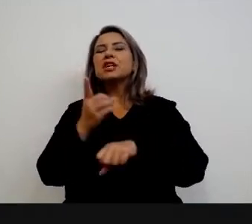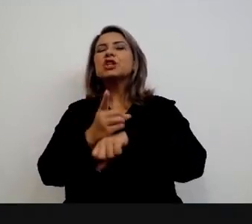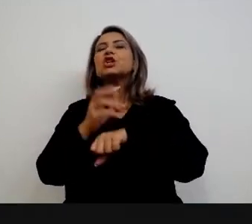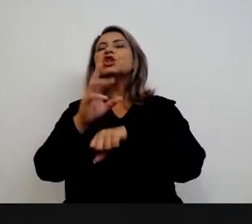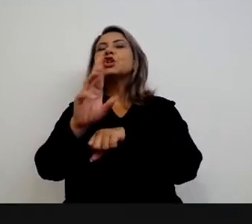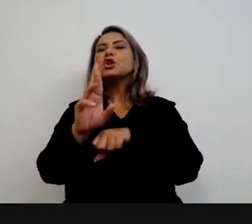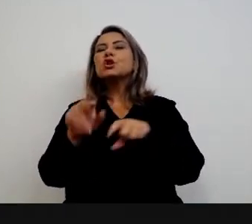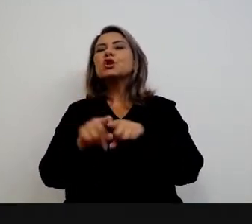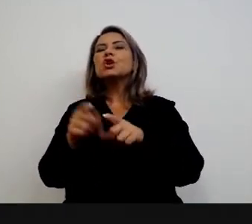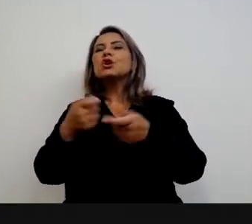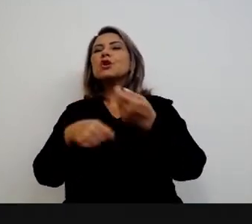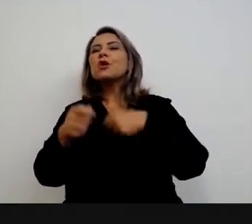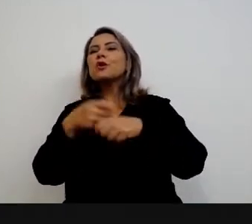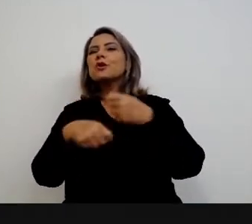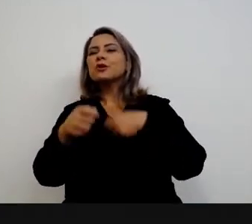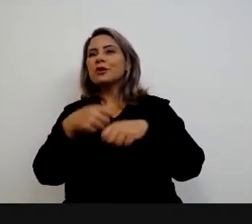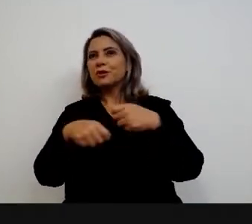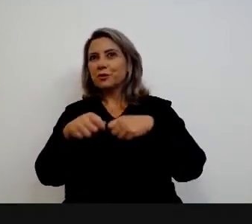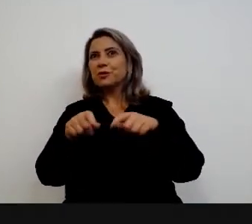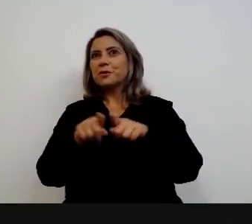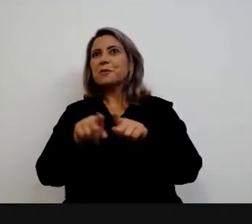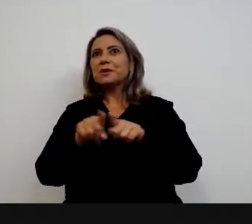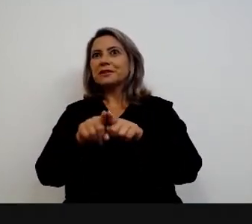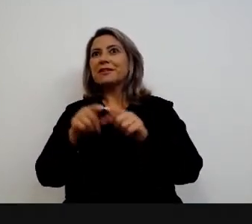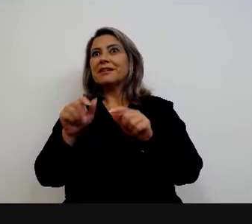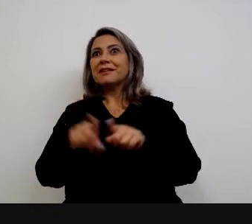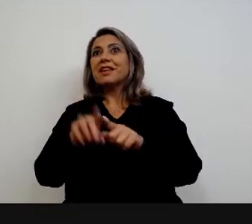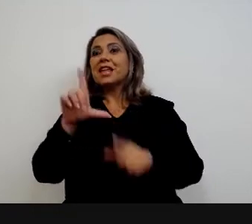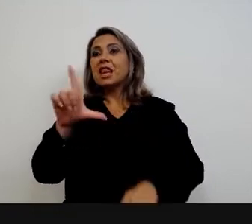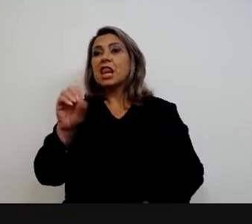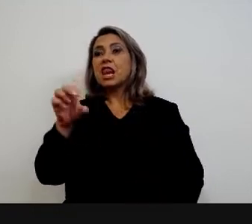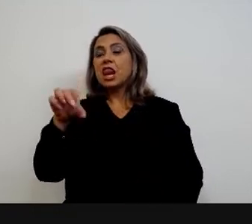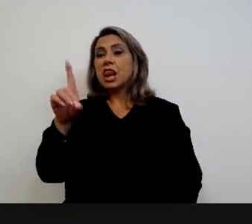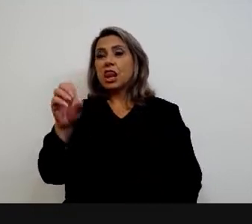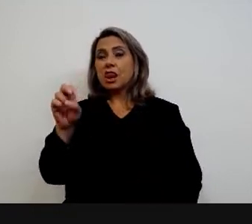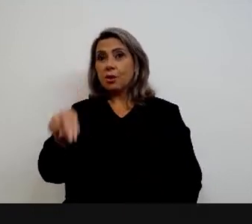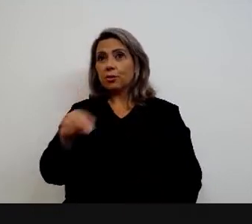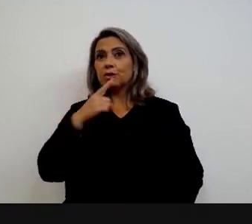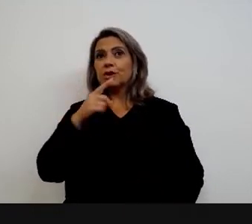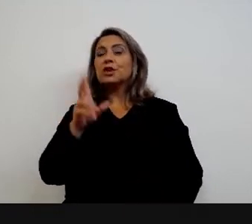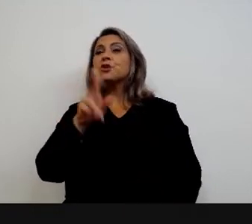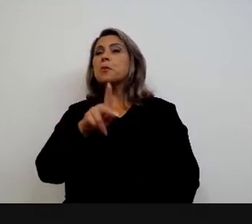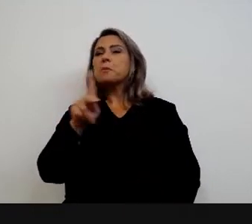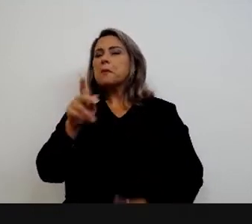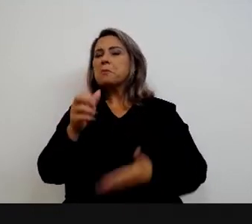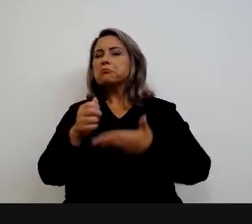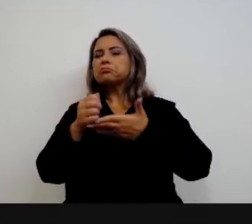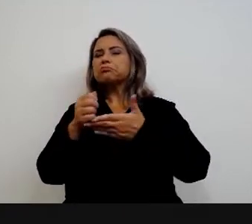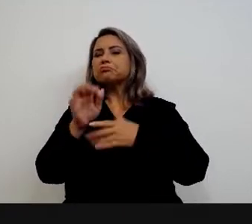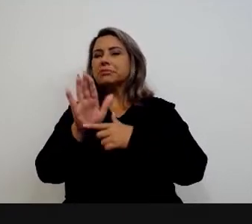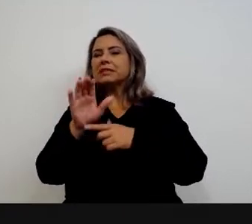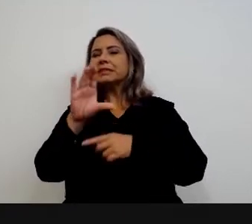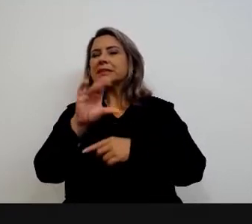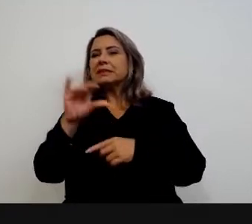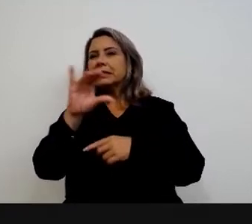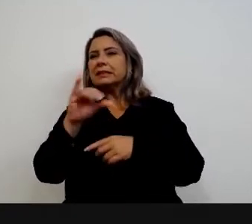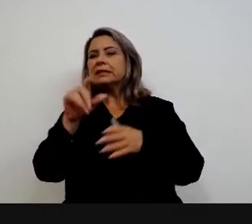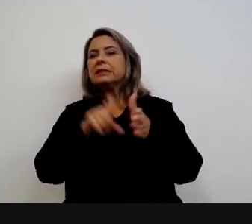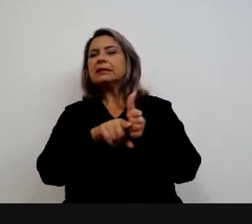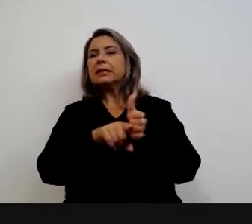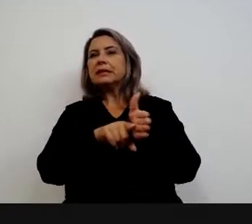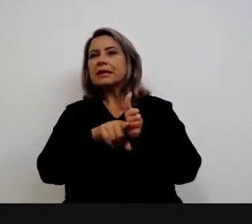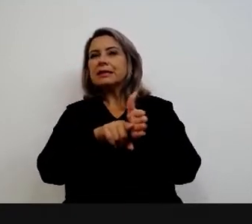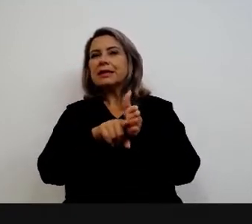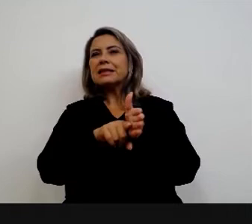doutorando em Economia Política pela King's College, London. Professor assistente, já foi, professor assistente de Ciência Política no